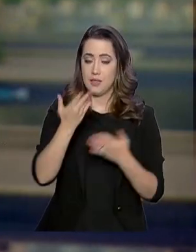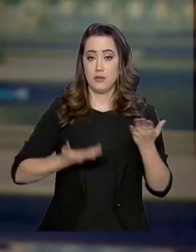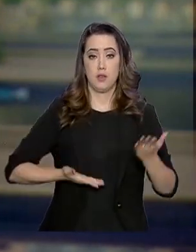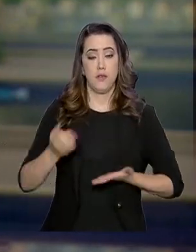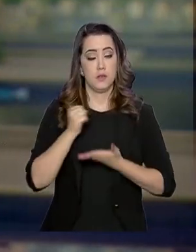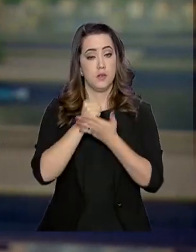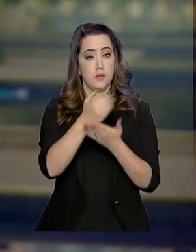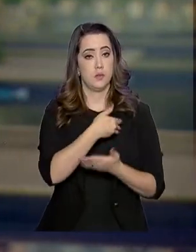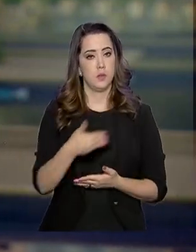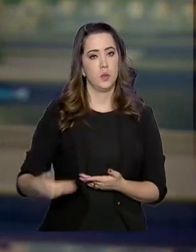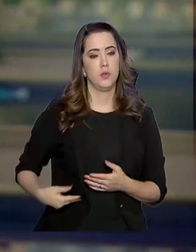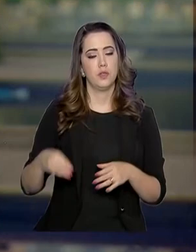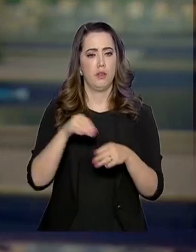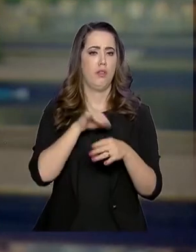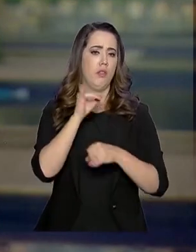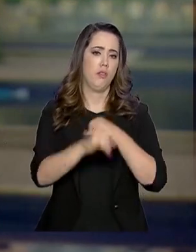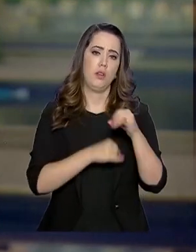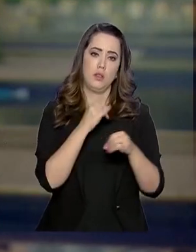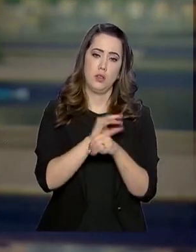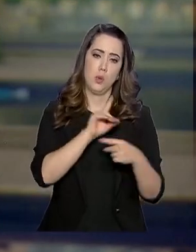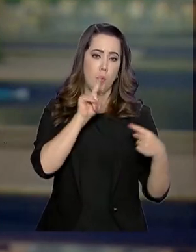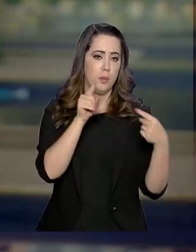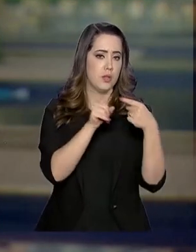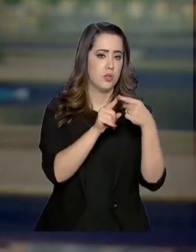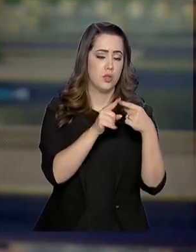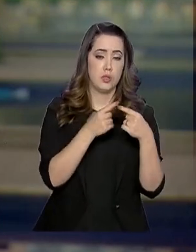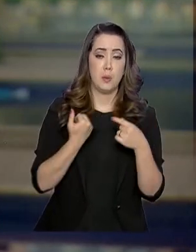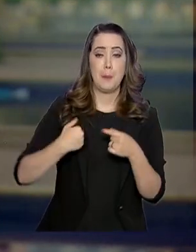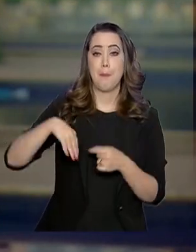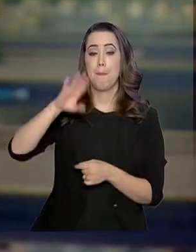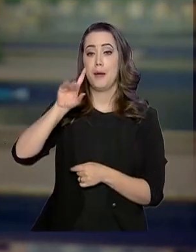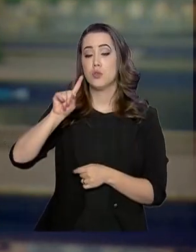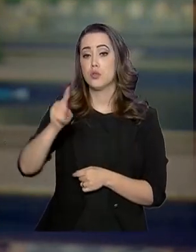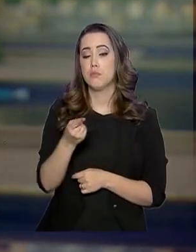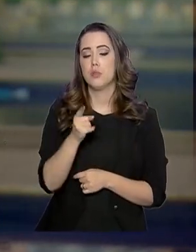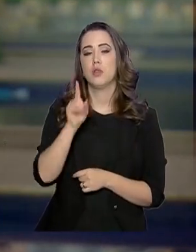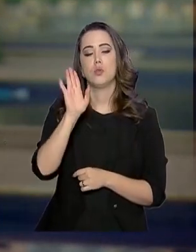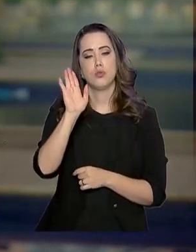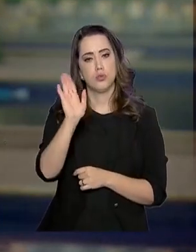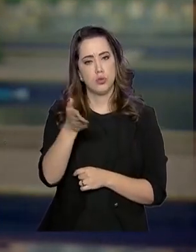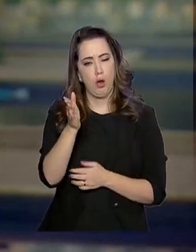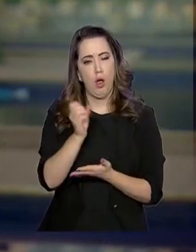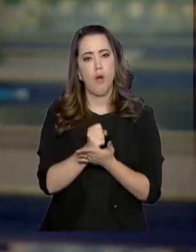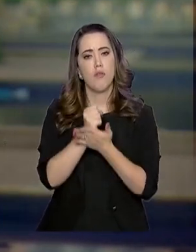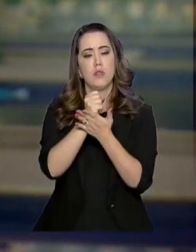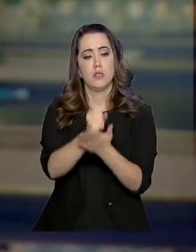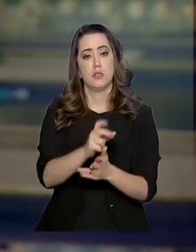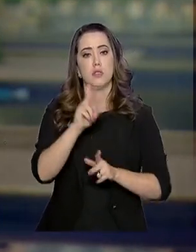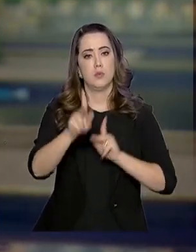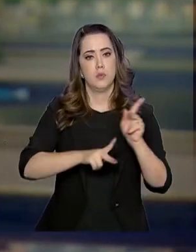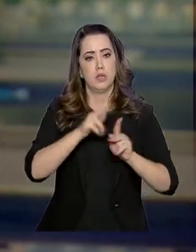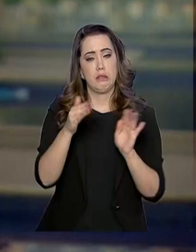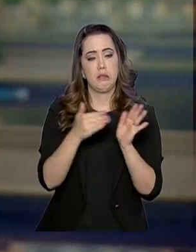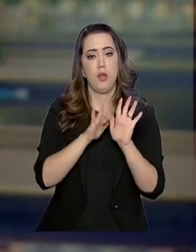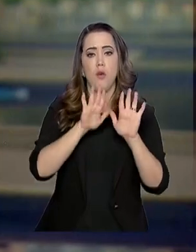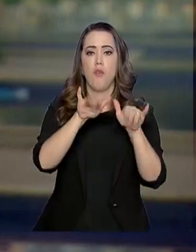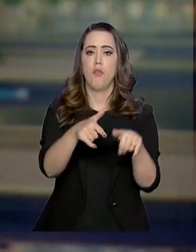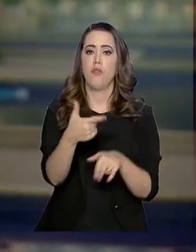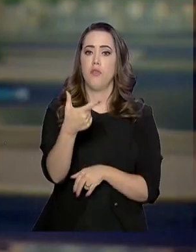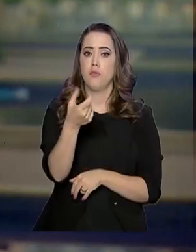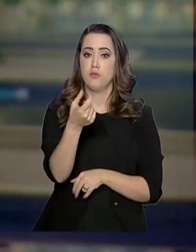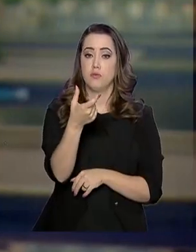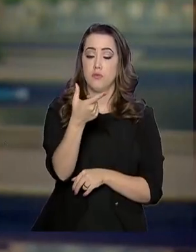governo de forma digital. E a meta é de que mil já estejam oferecidos à população até o final de